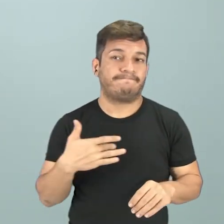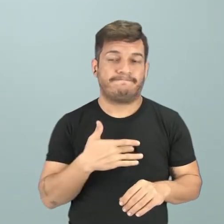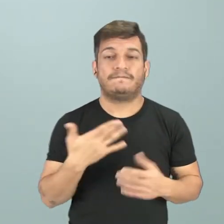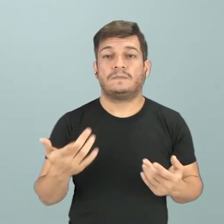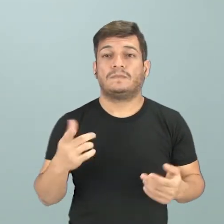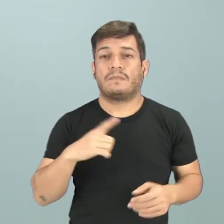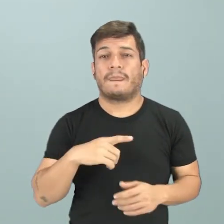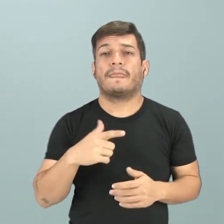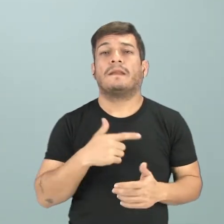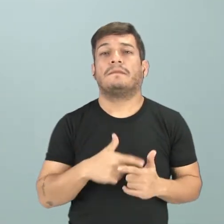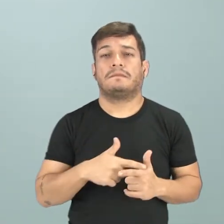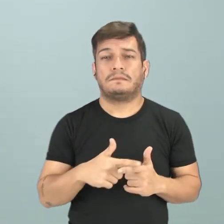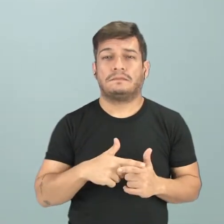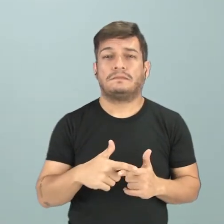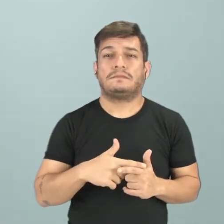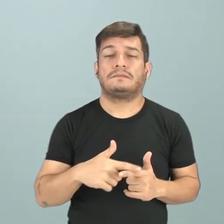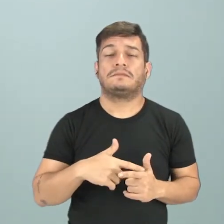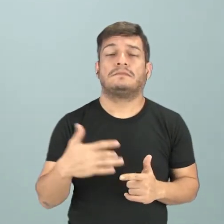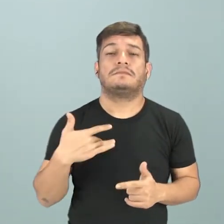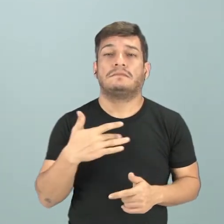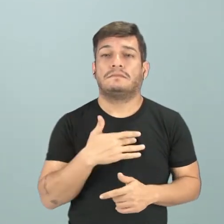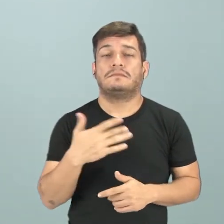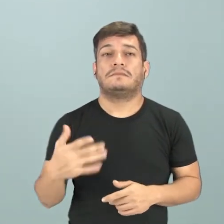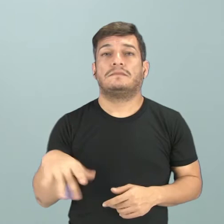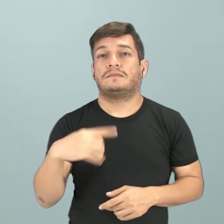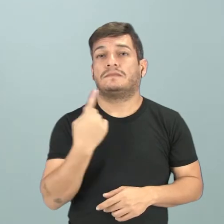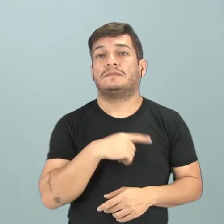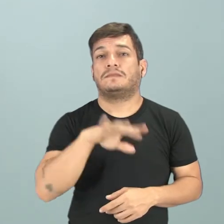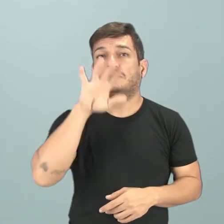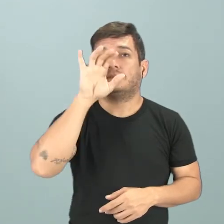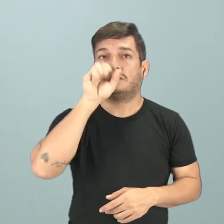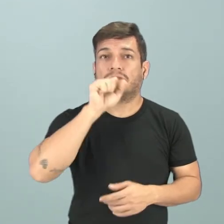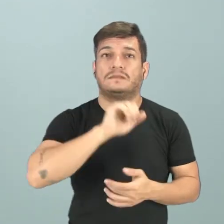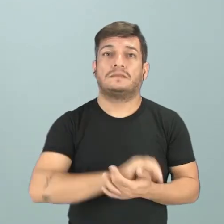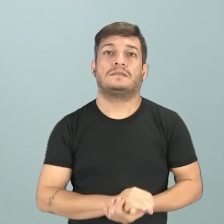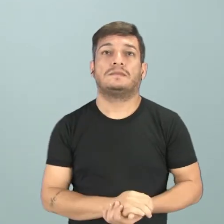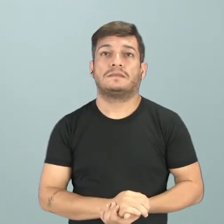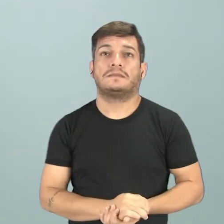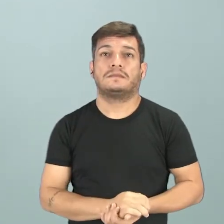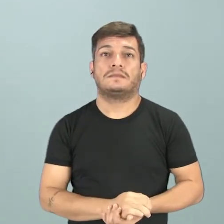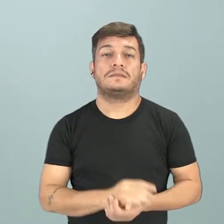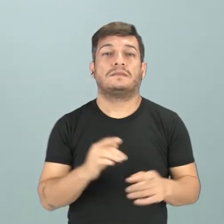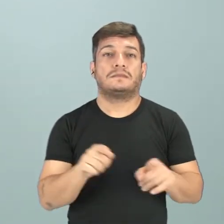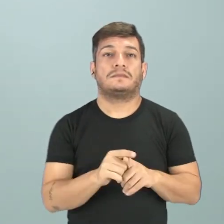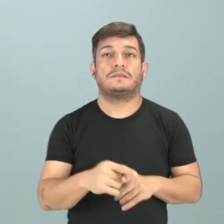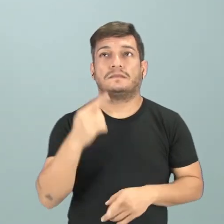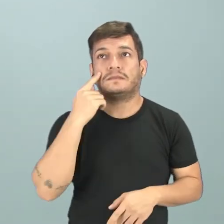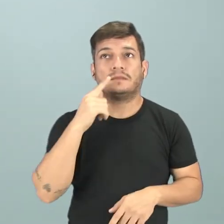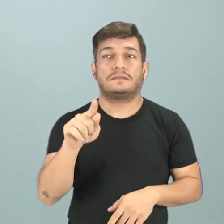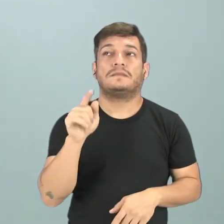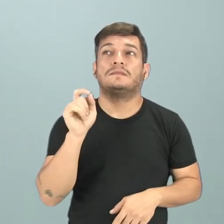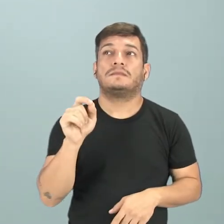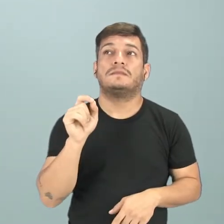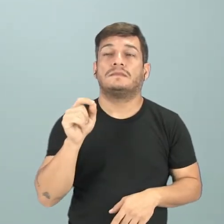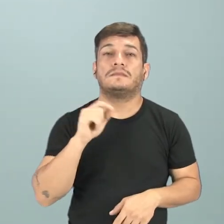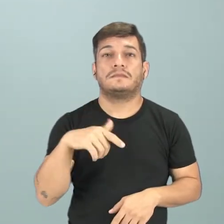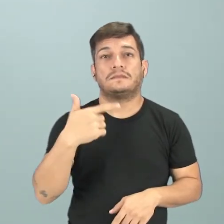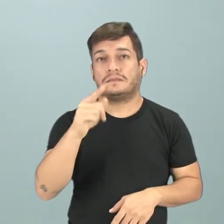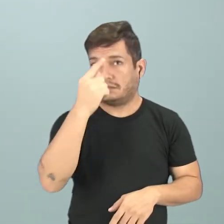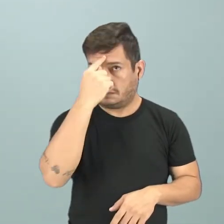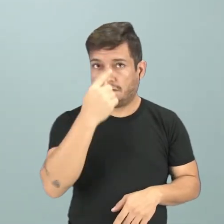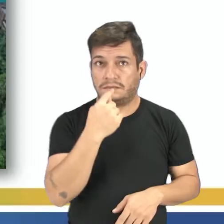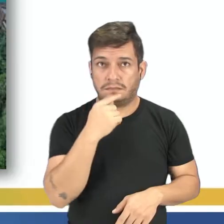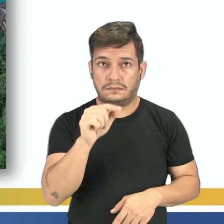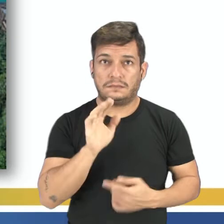nos trazem prejuízo à medida que nós as respiramos. Nós podemos visualizar também uma outra